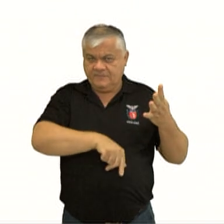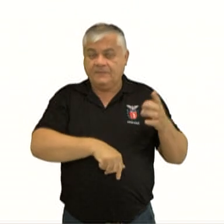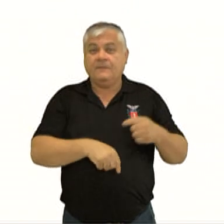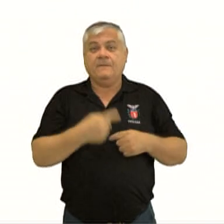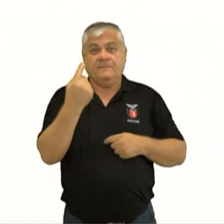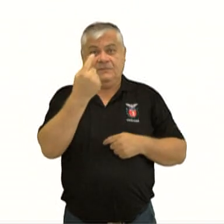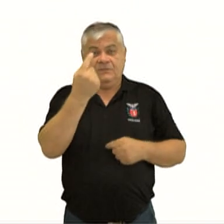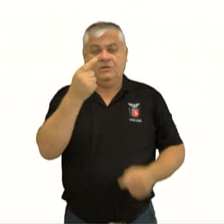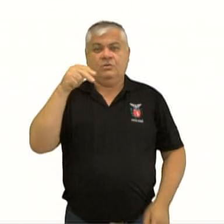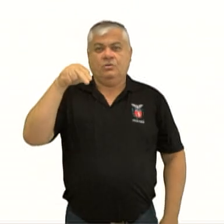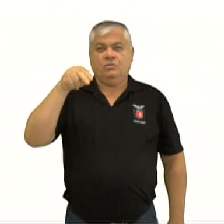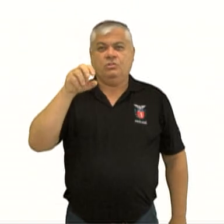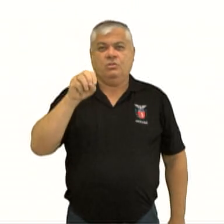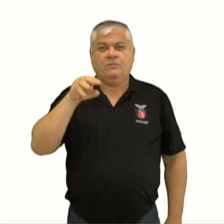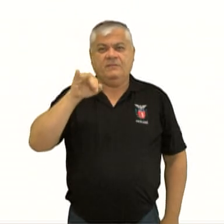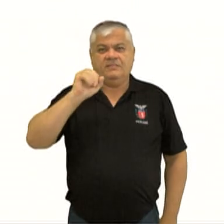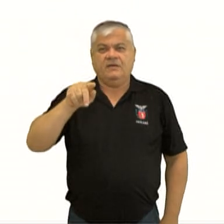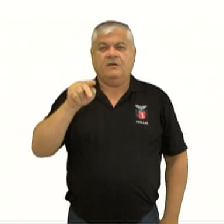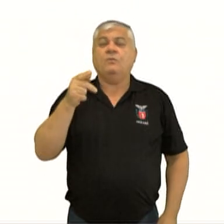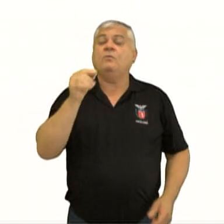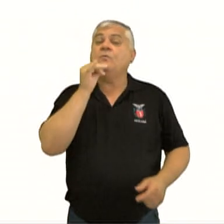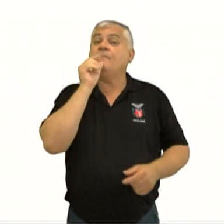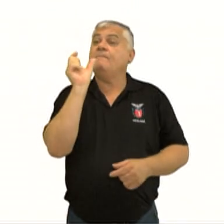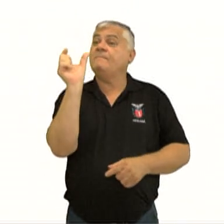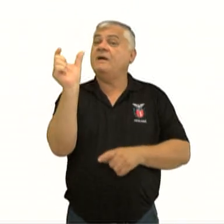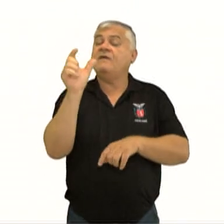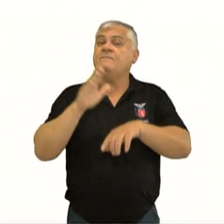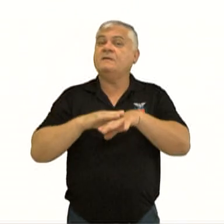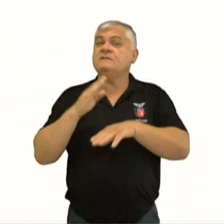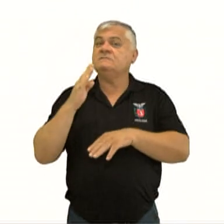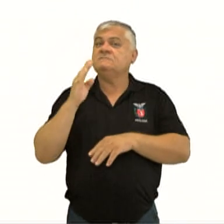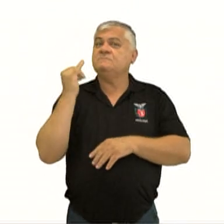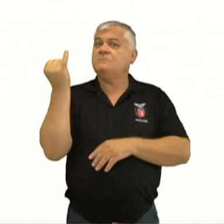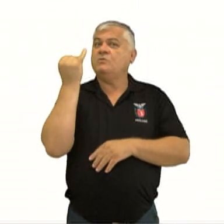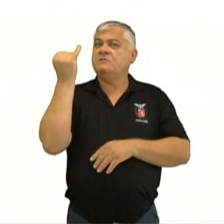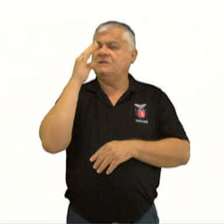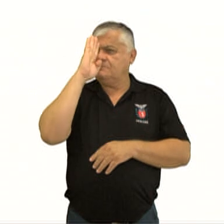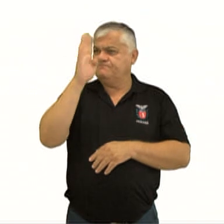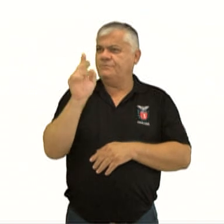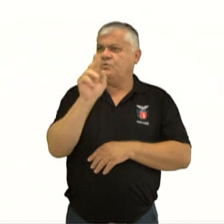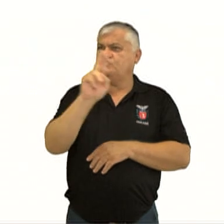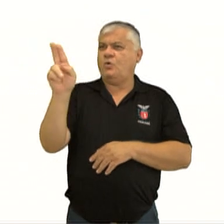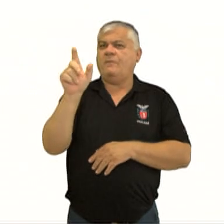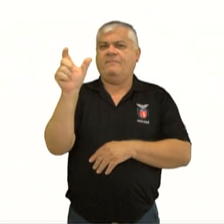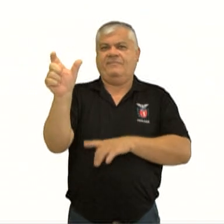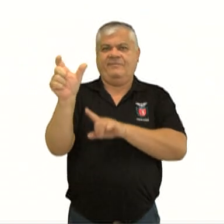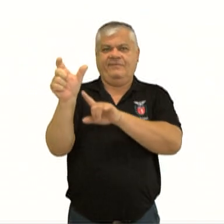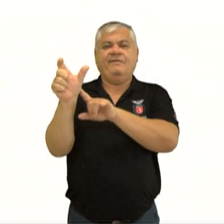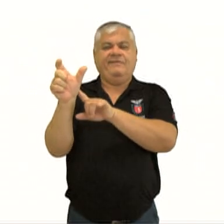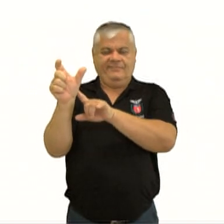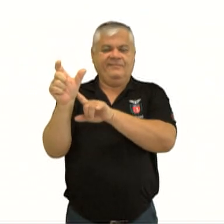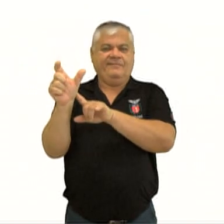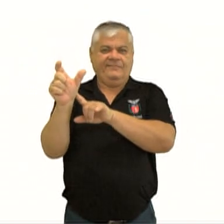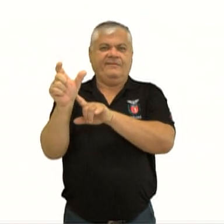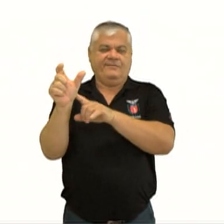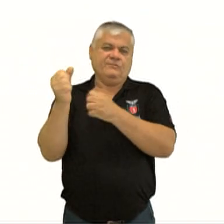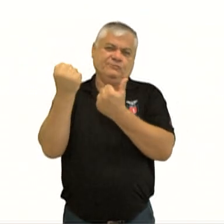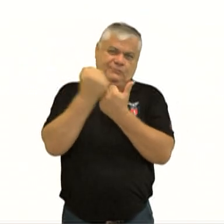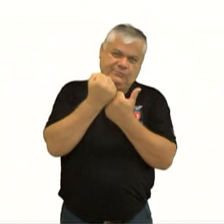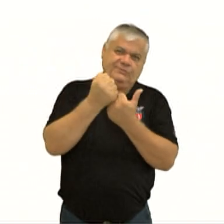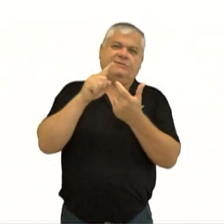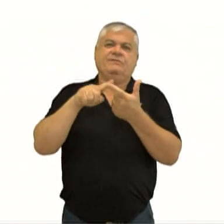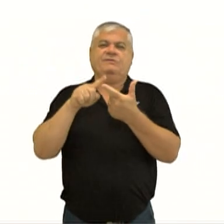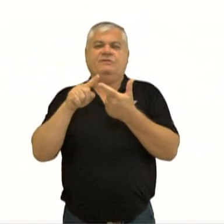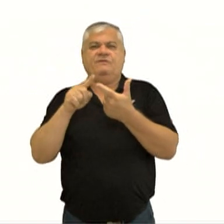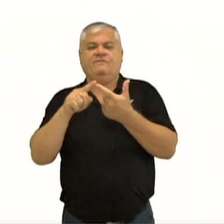nominal. Nominal é quando a palavra mais importante é o nome, o substantivo, o adjetivo ou o